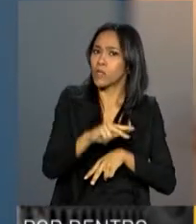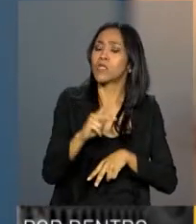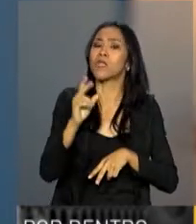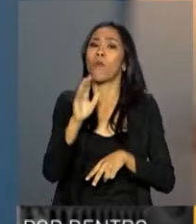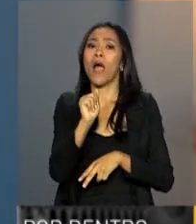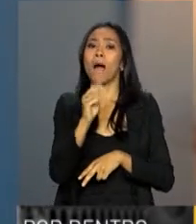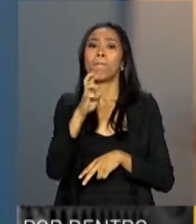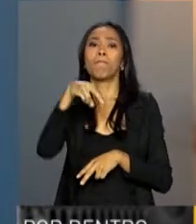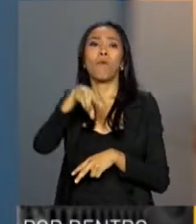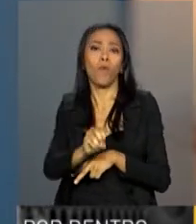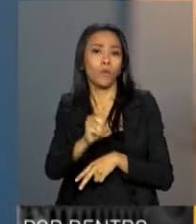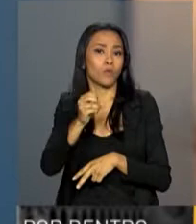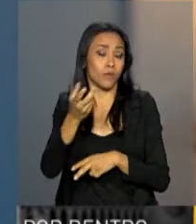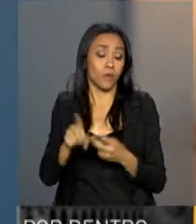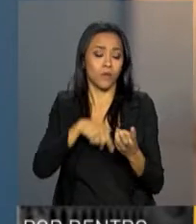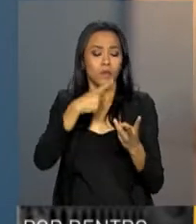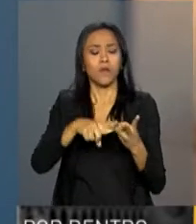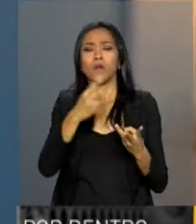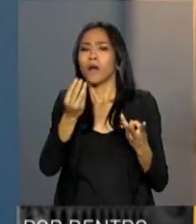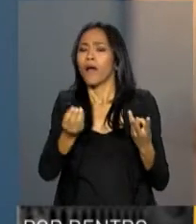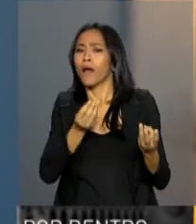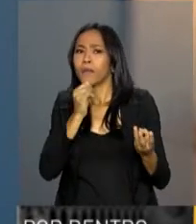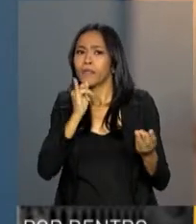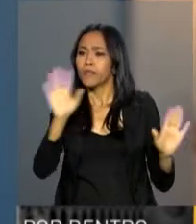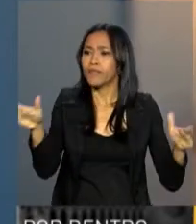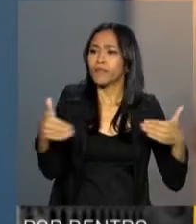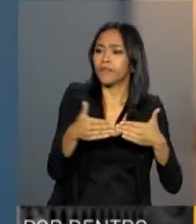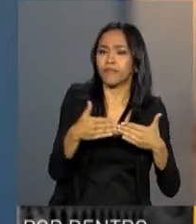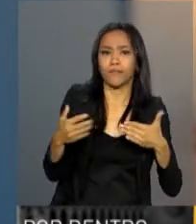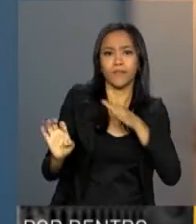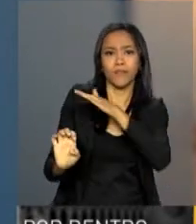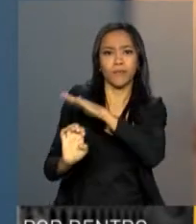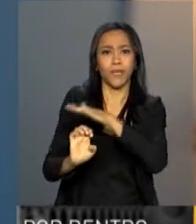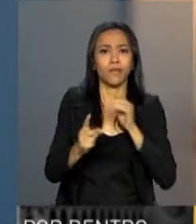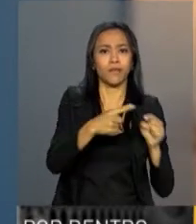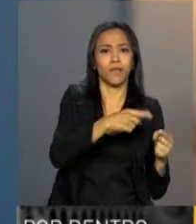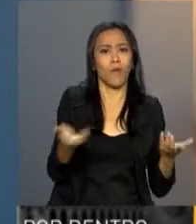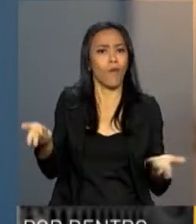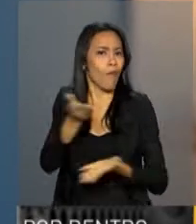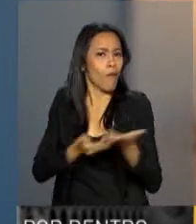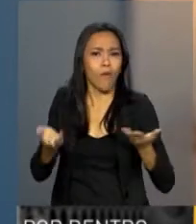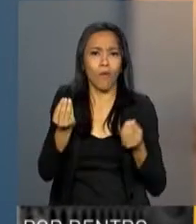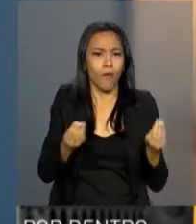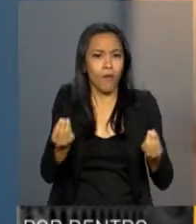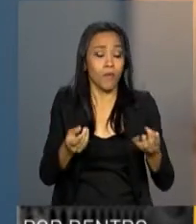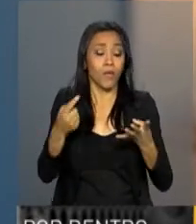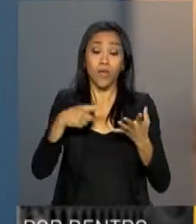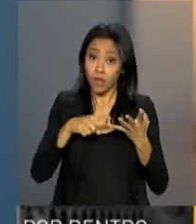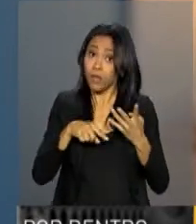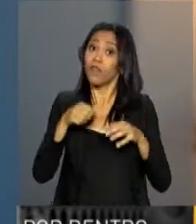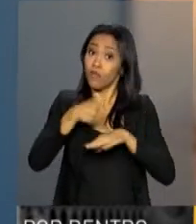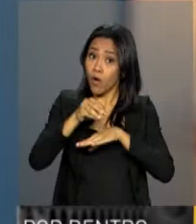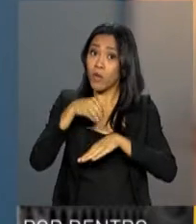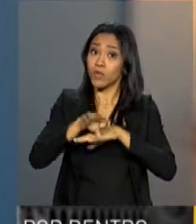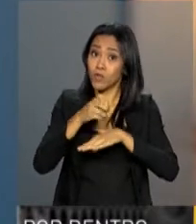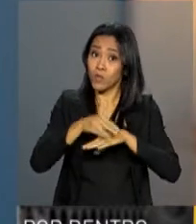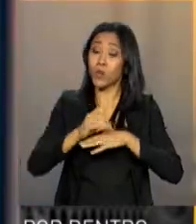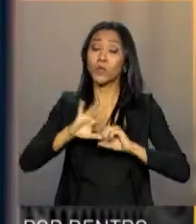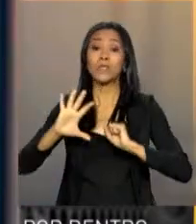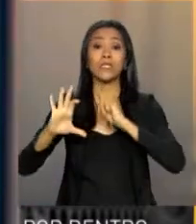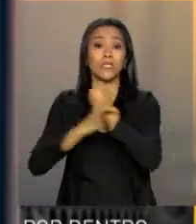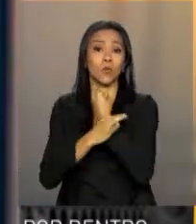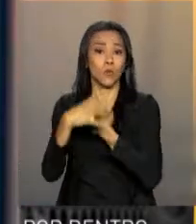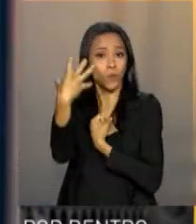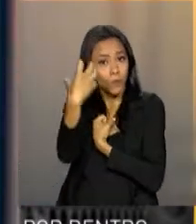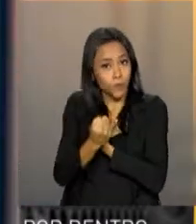salarial, a intermediação de emprego e também informações a respeito do seguro-desemprego.